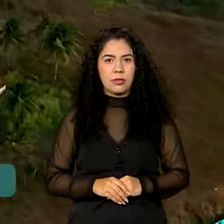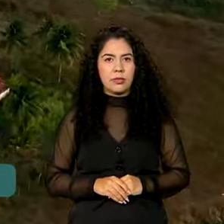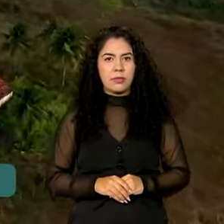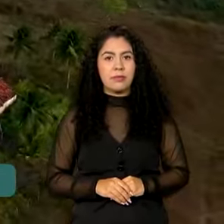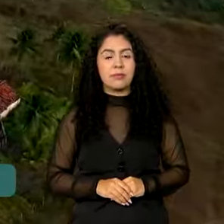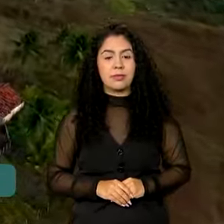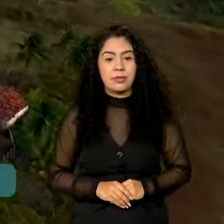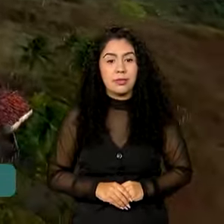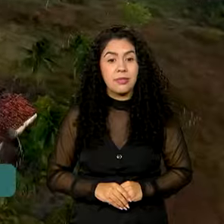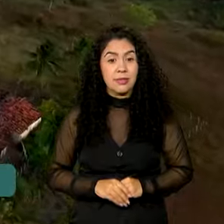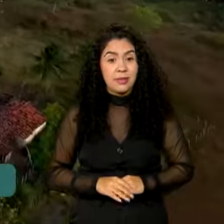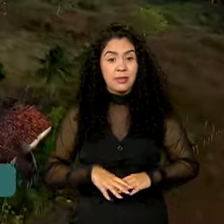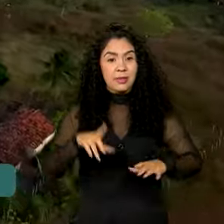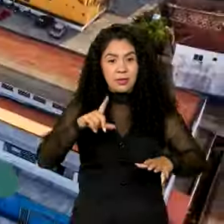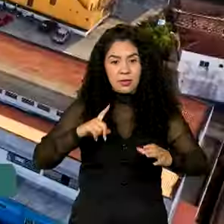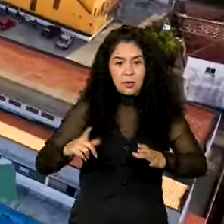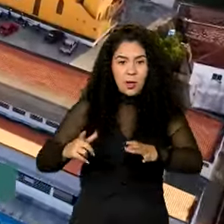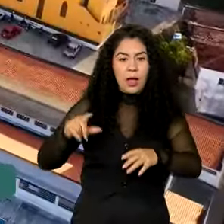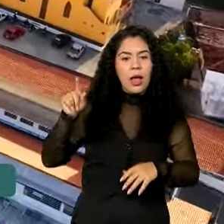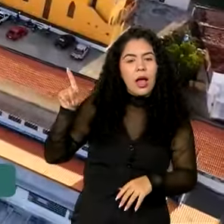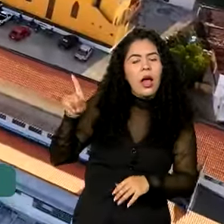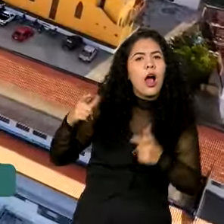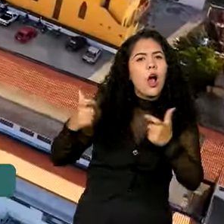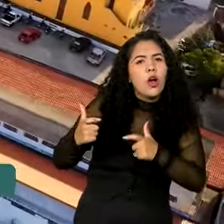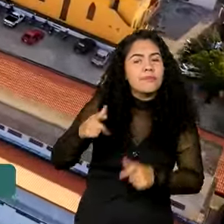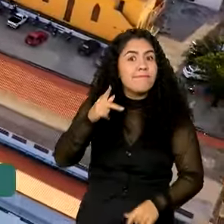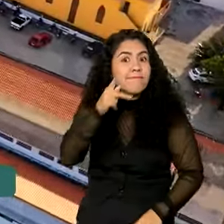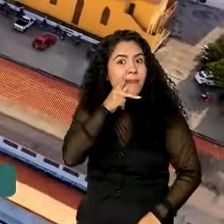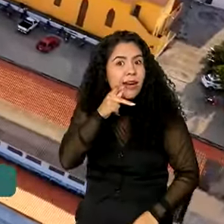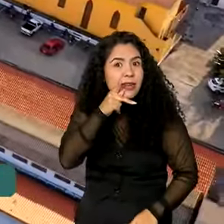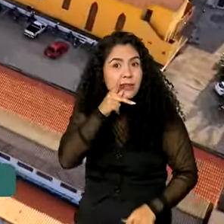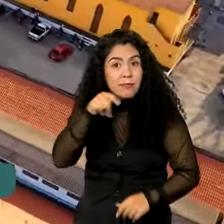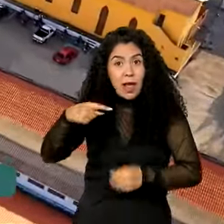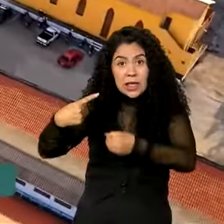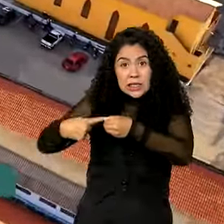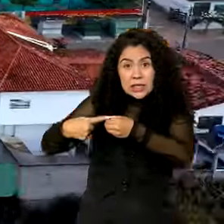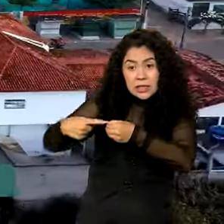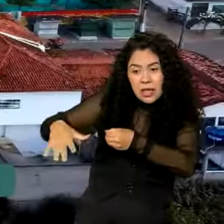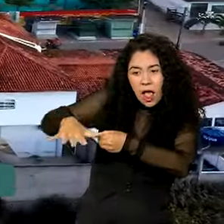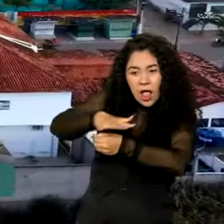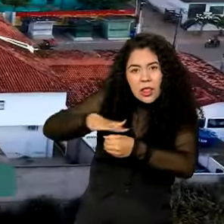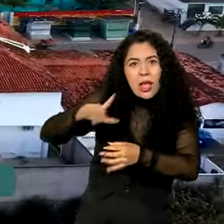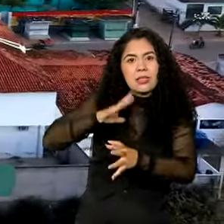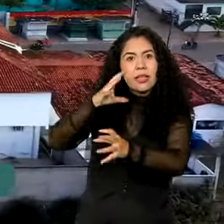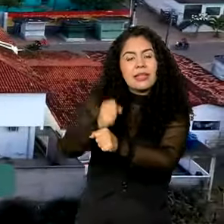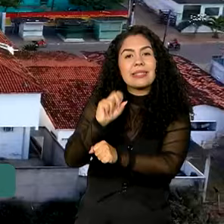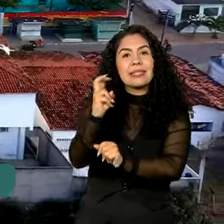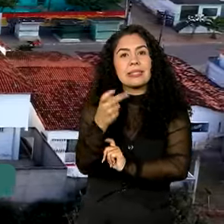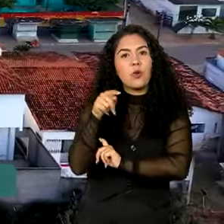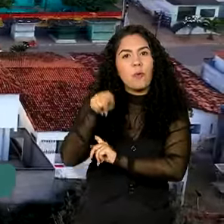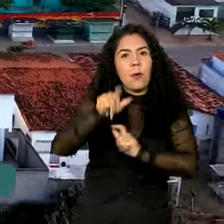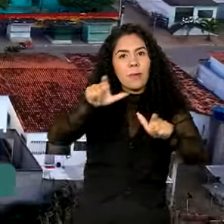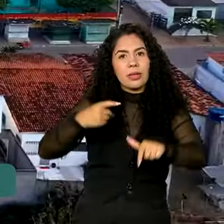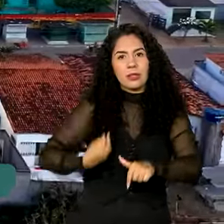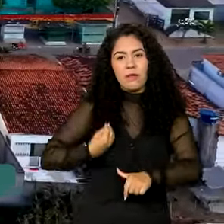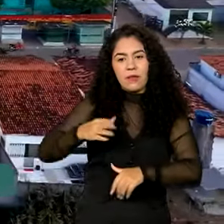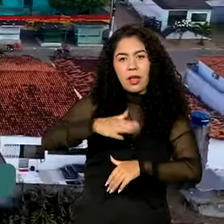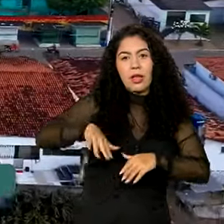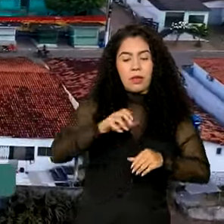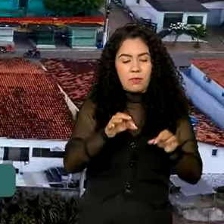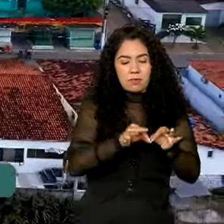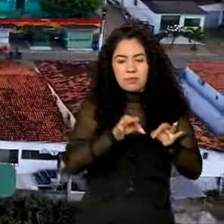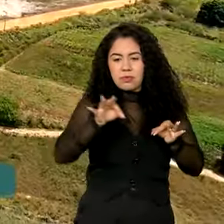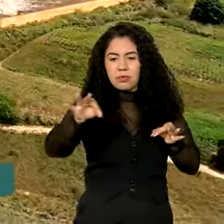Riachão do Poço Paraíba, cidade com menos de 5 mil habitantes a 50 quilômetros da capital